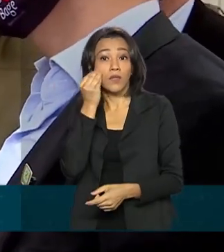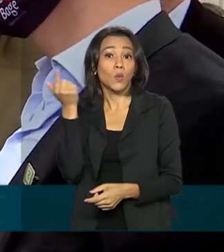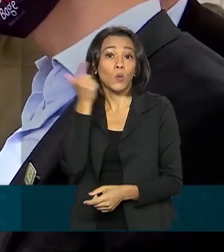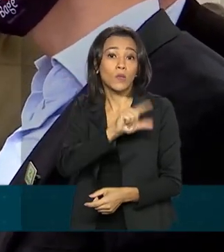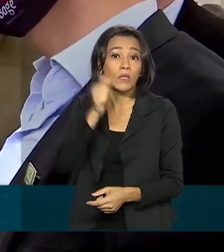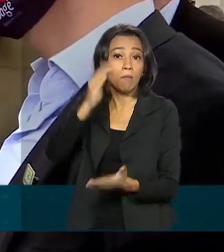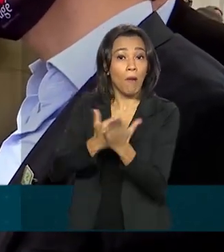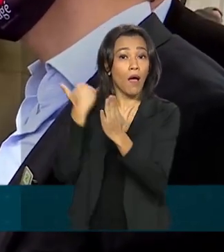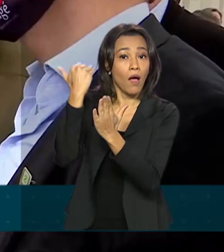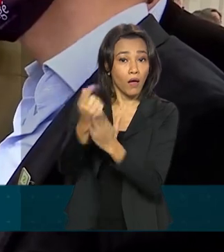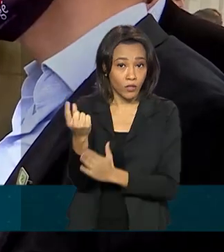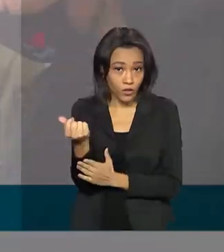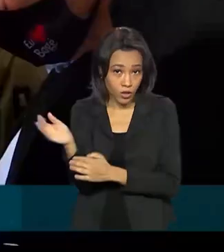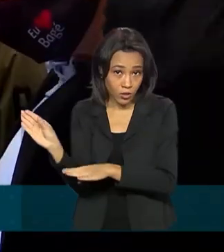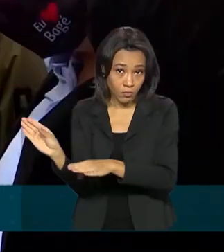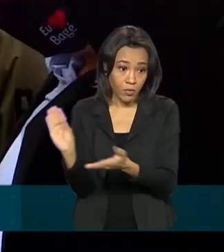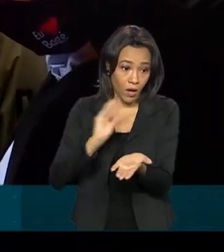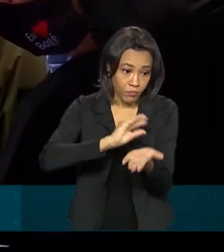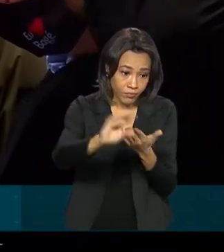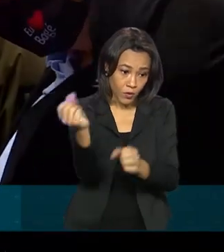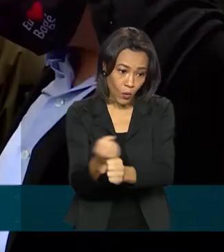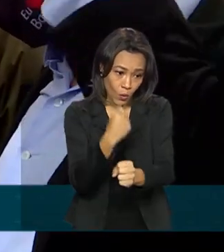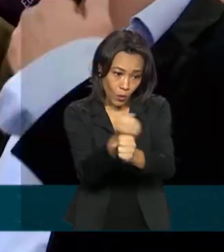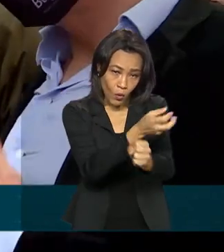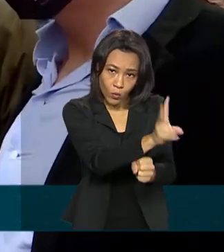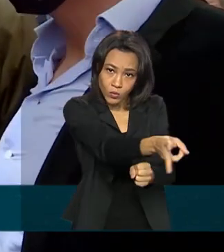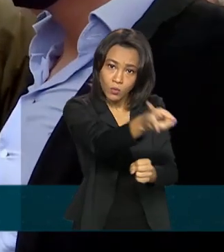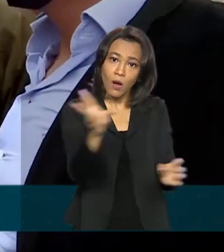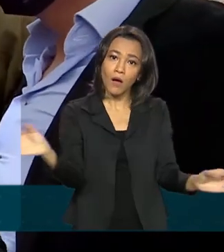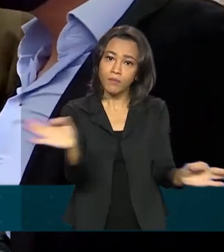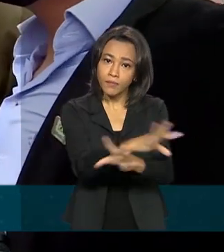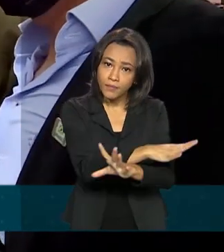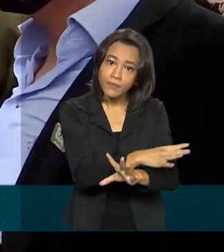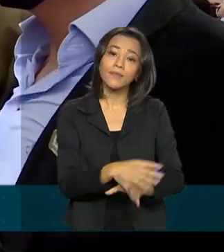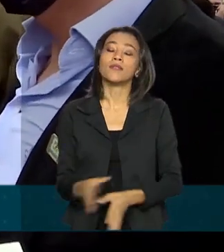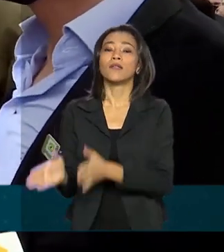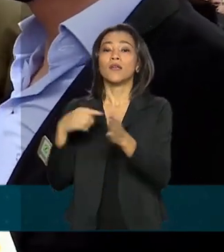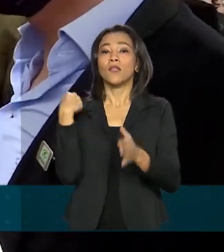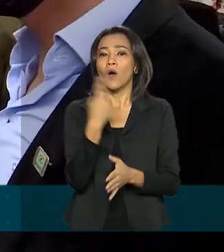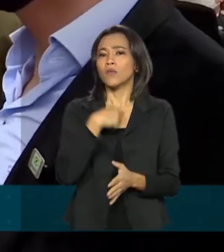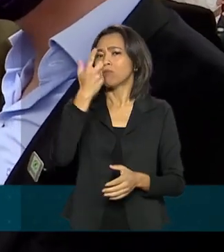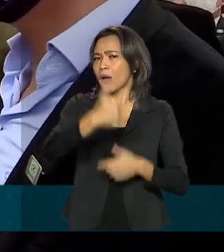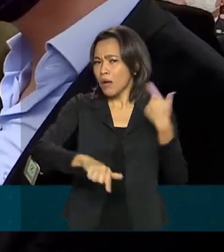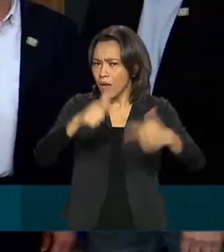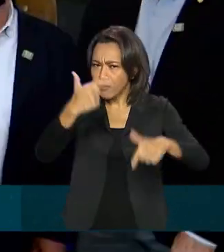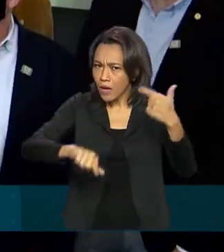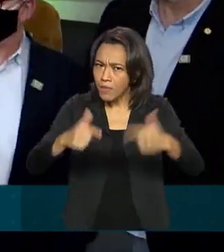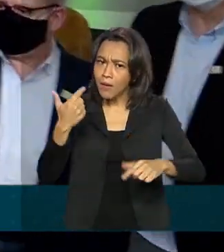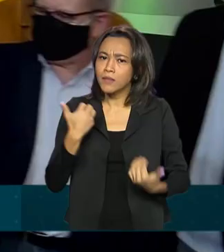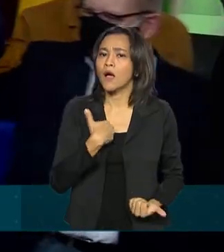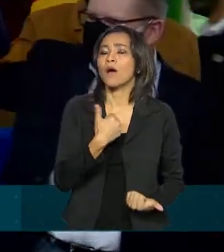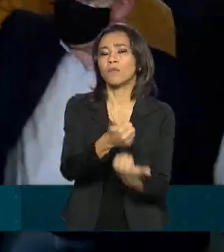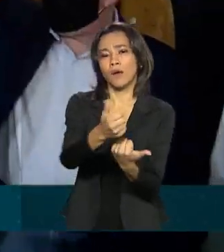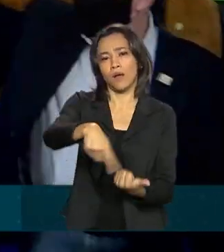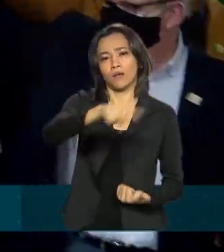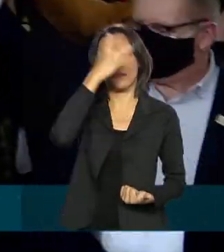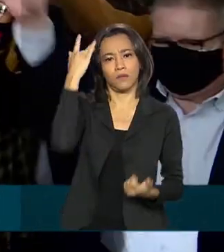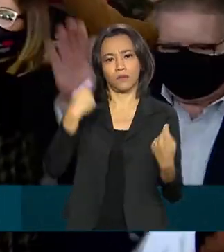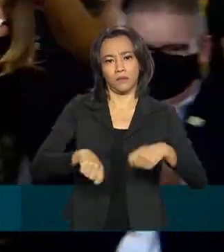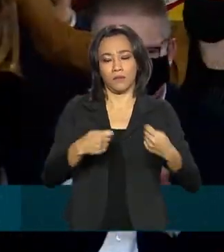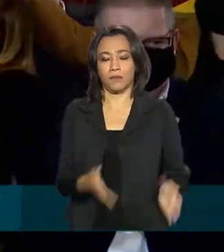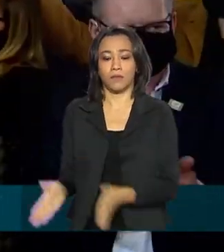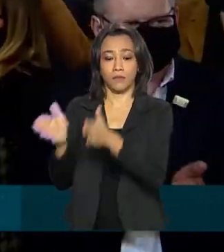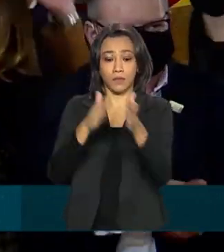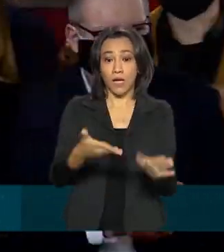sejam concluídas. Então, estamos felizes de poder, cada vez mais, atender pessoas que necessitam. Antes da entrega das